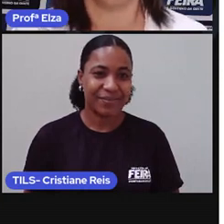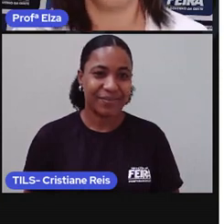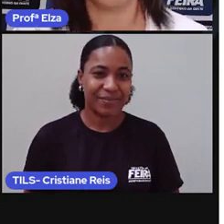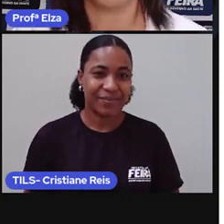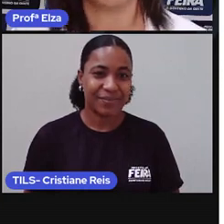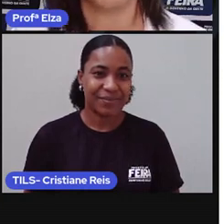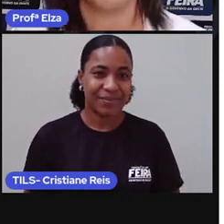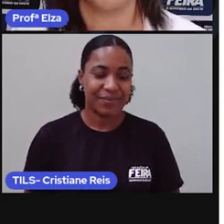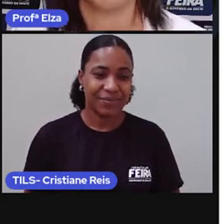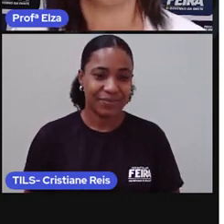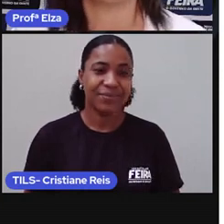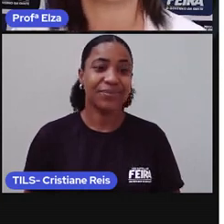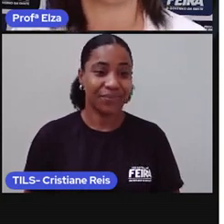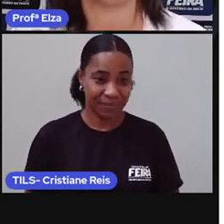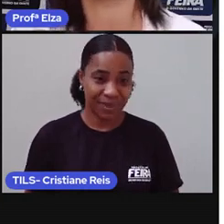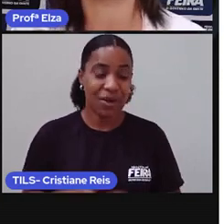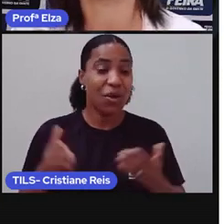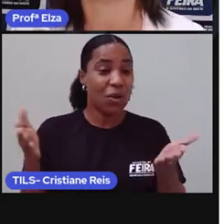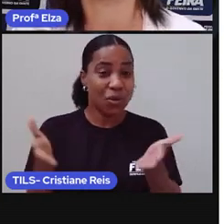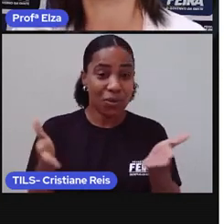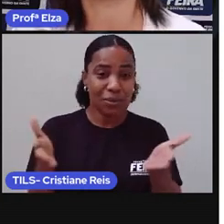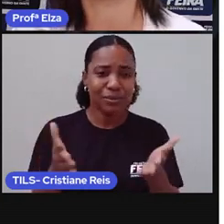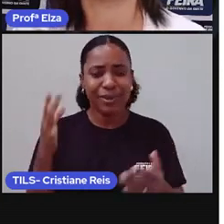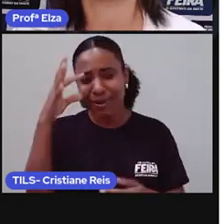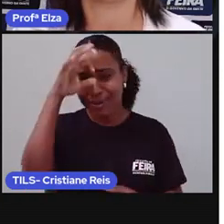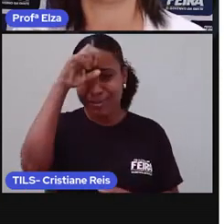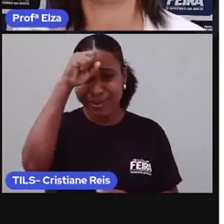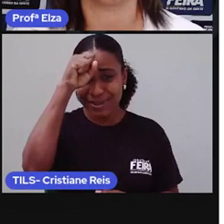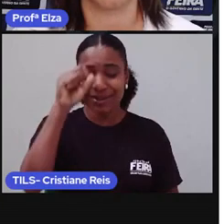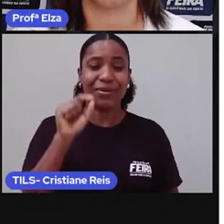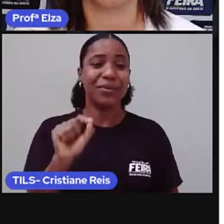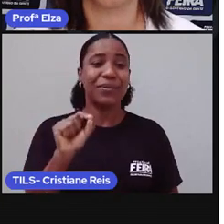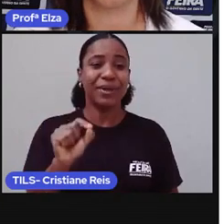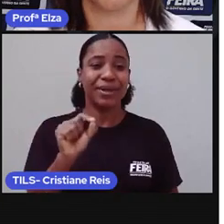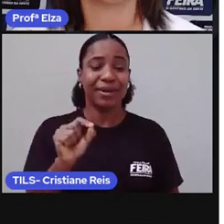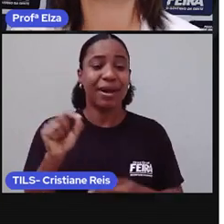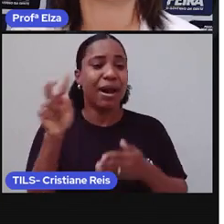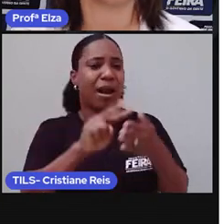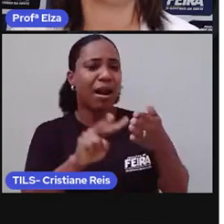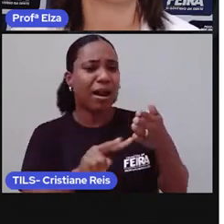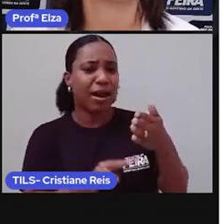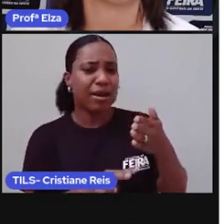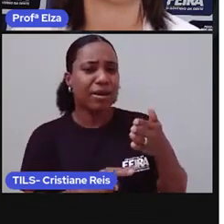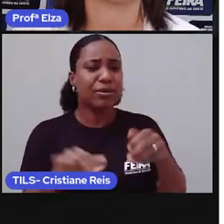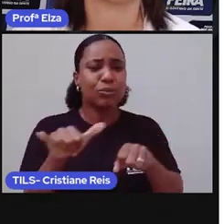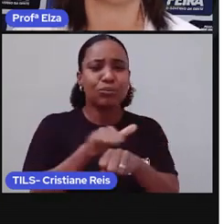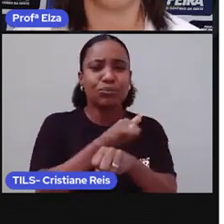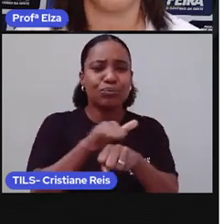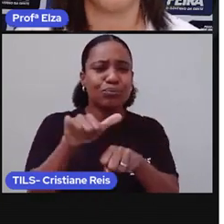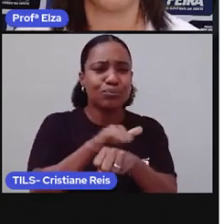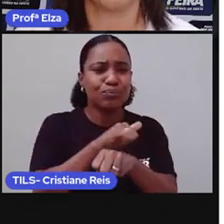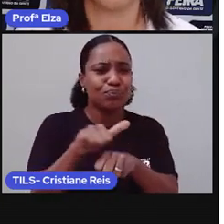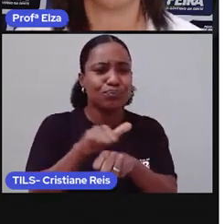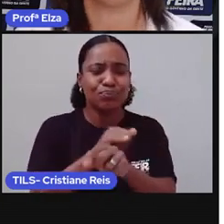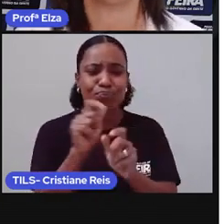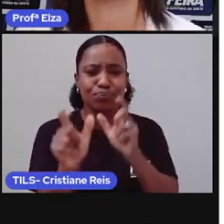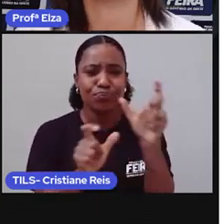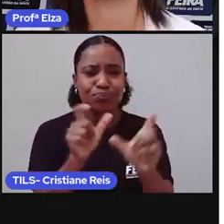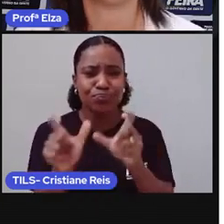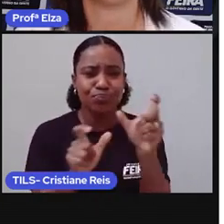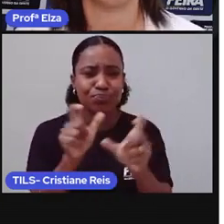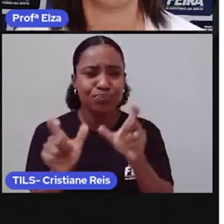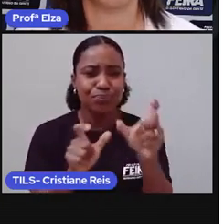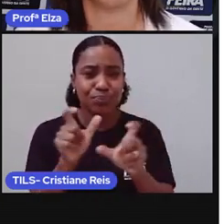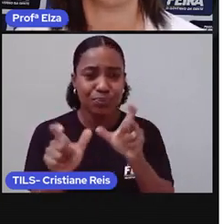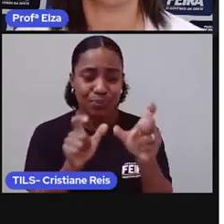Hoje, iremos falar sobre as estratégias de leitura, com foco nas palavras cognatas ou